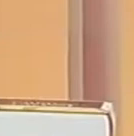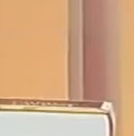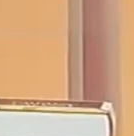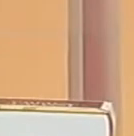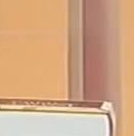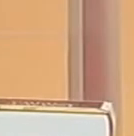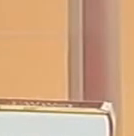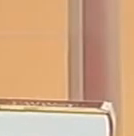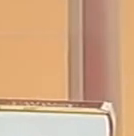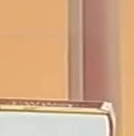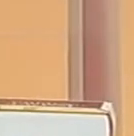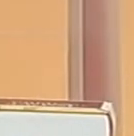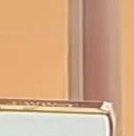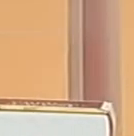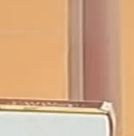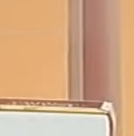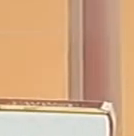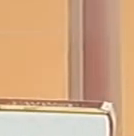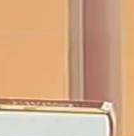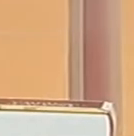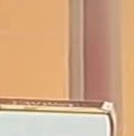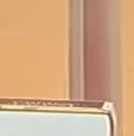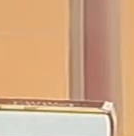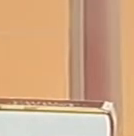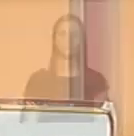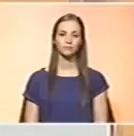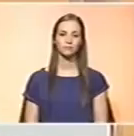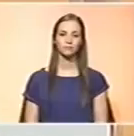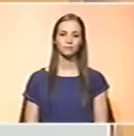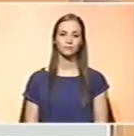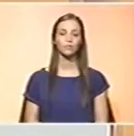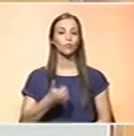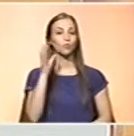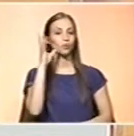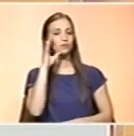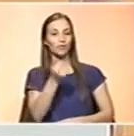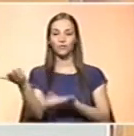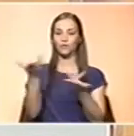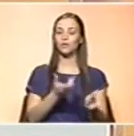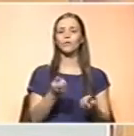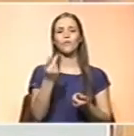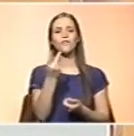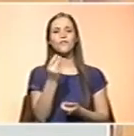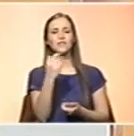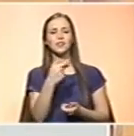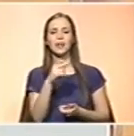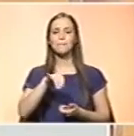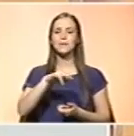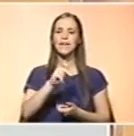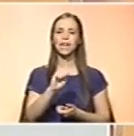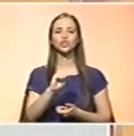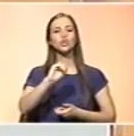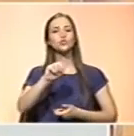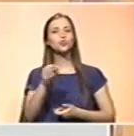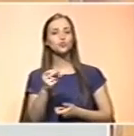Boa tarde, bem-vindo à Sociedade Civil. As vitaminas e os suplementos alimentares são produtos de venda livre no mercado, com uma oferta grande e variada.